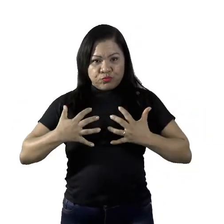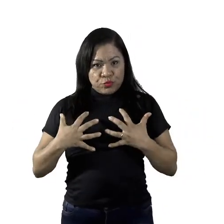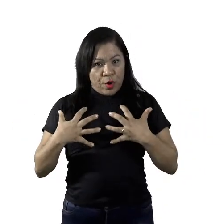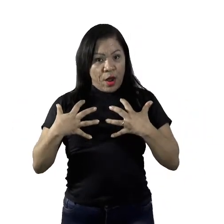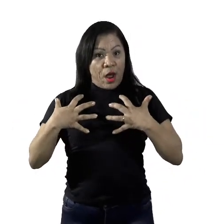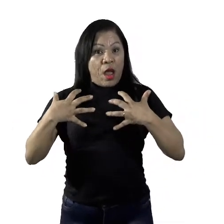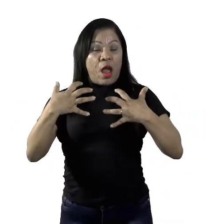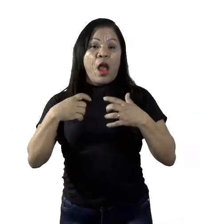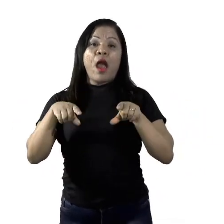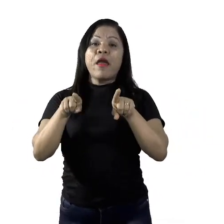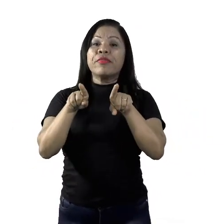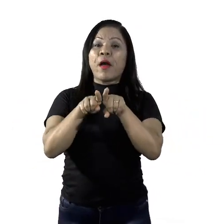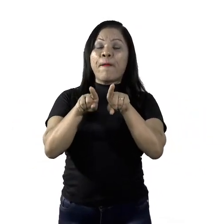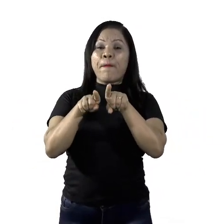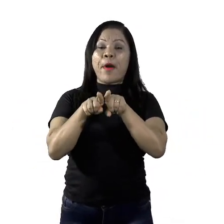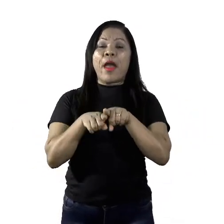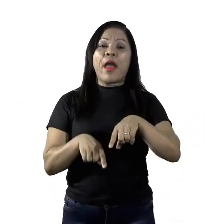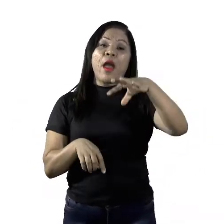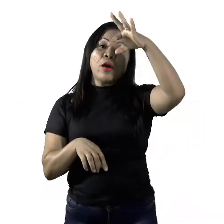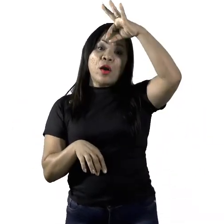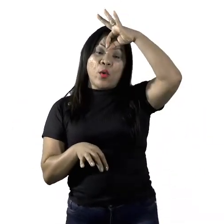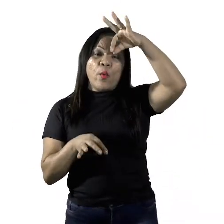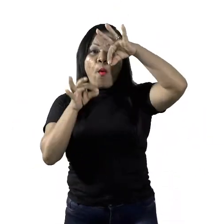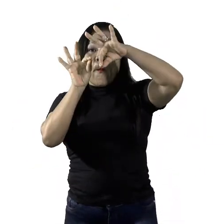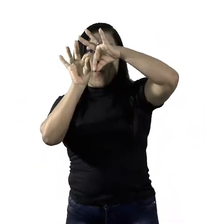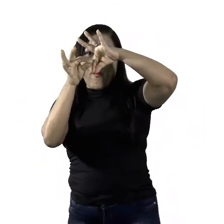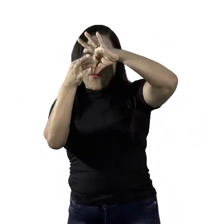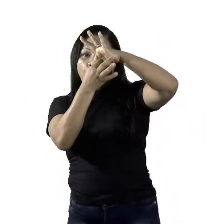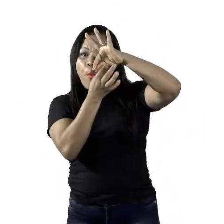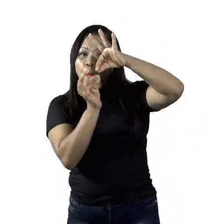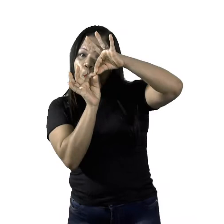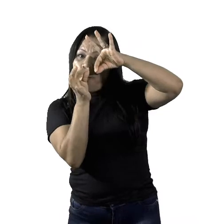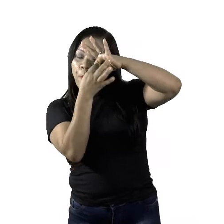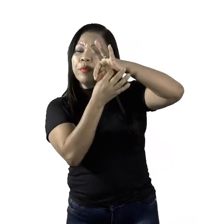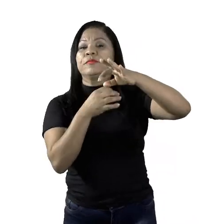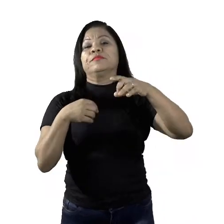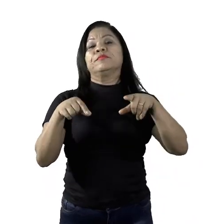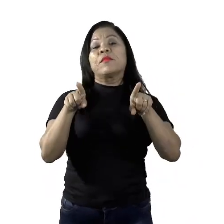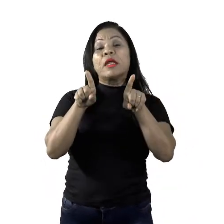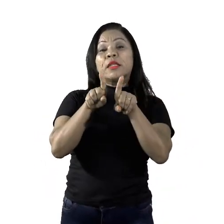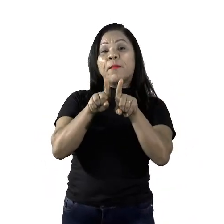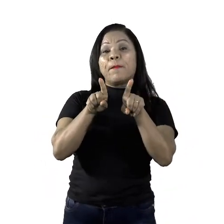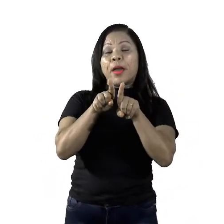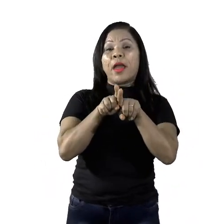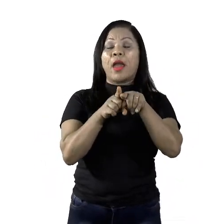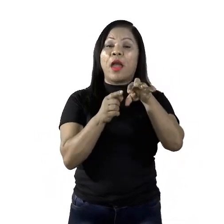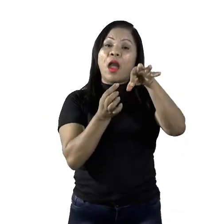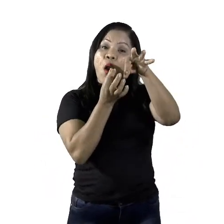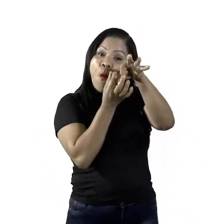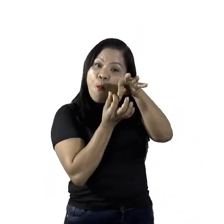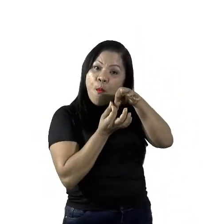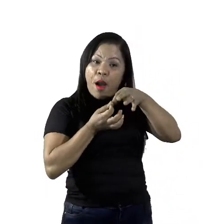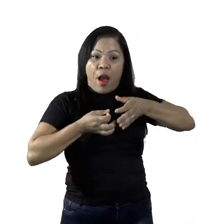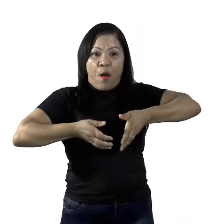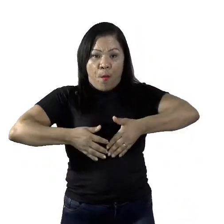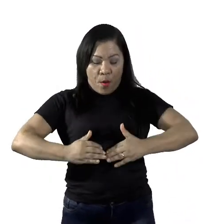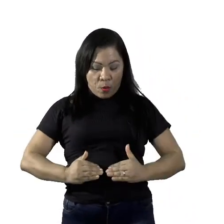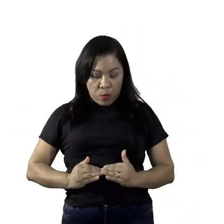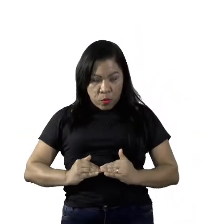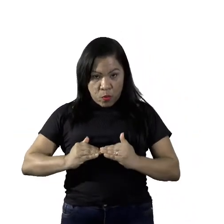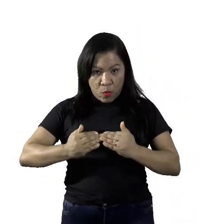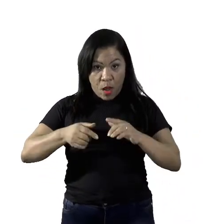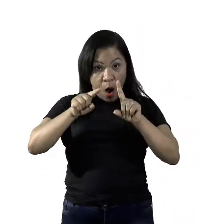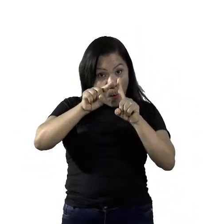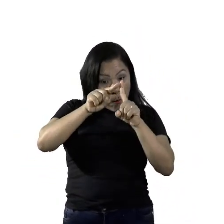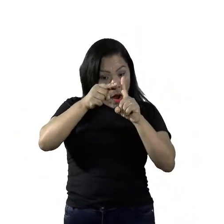o alargamento da bacia, que serve para facilitar a passagem de uma provável criança, a menstruação e também a acne,